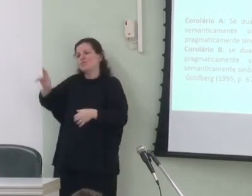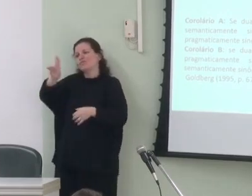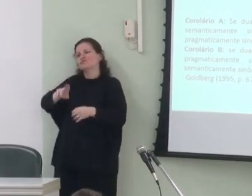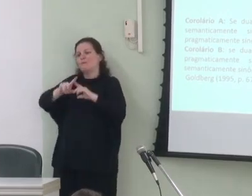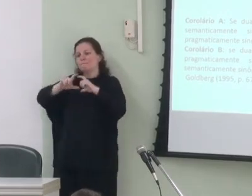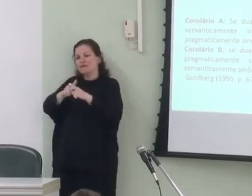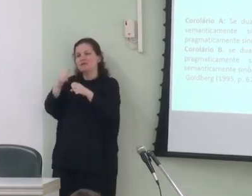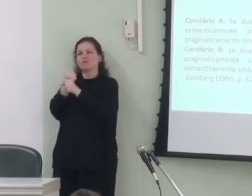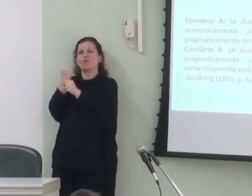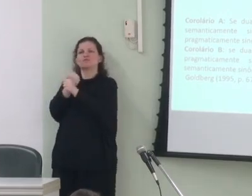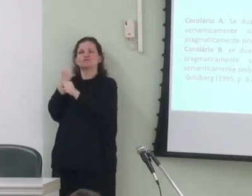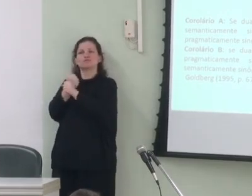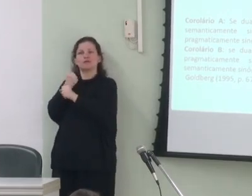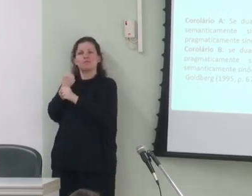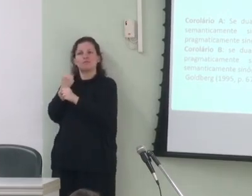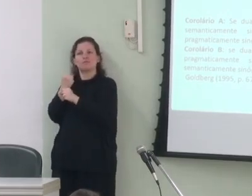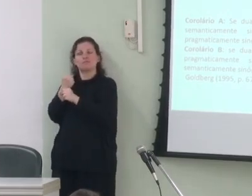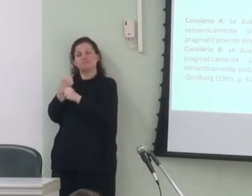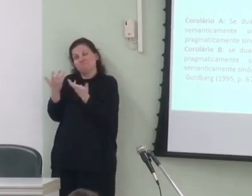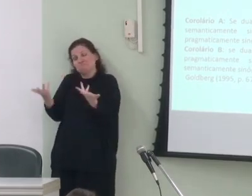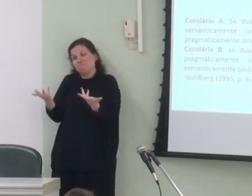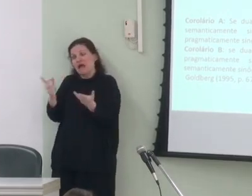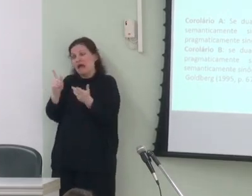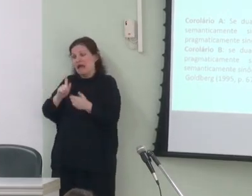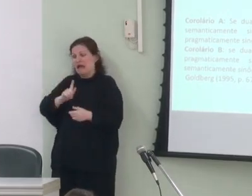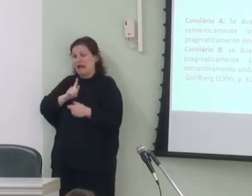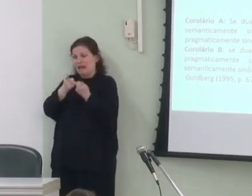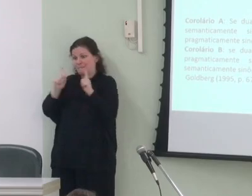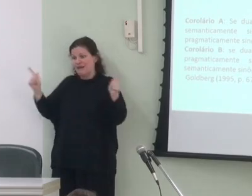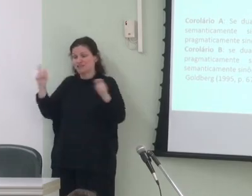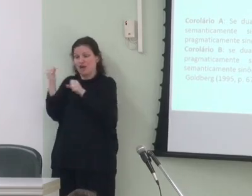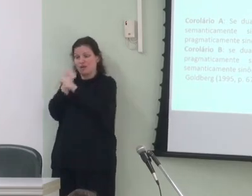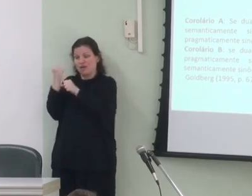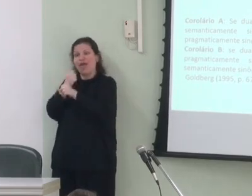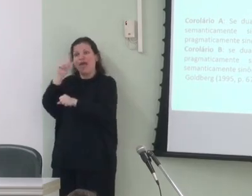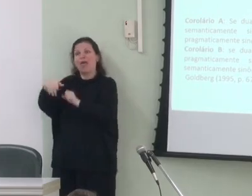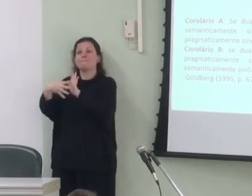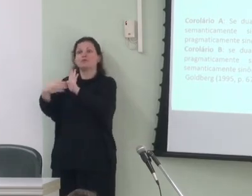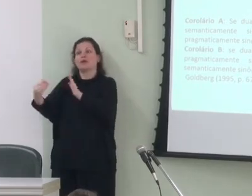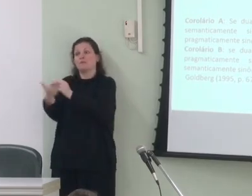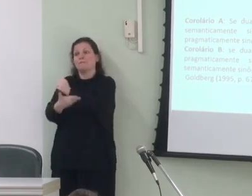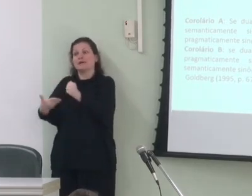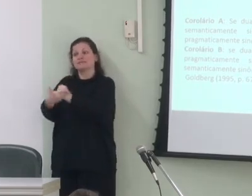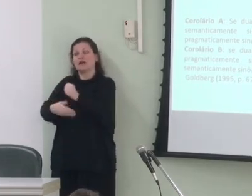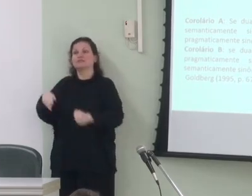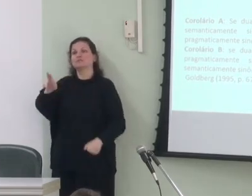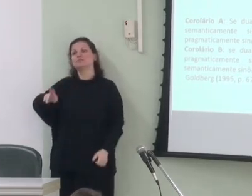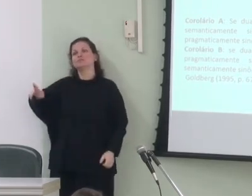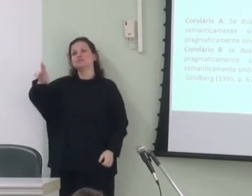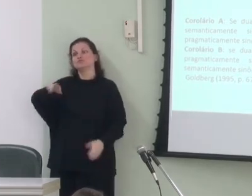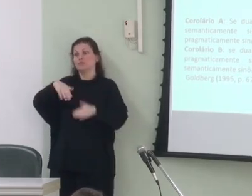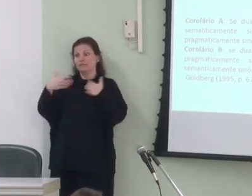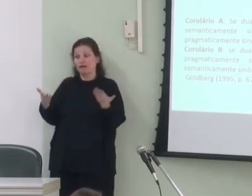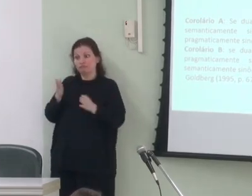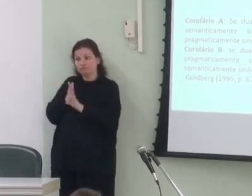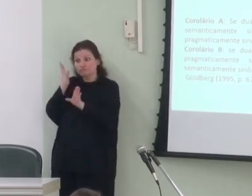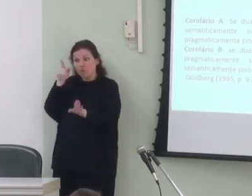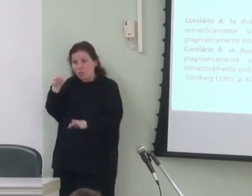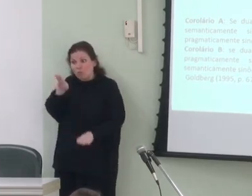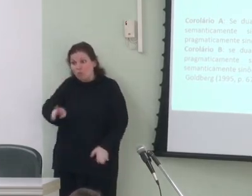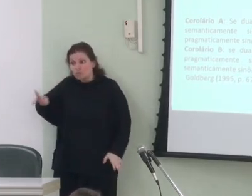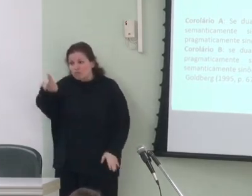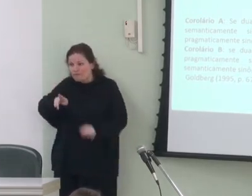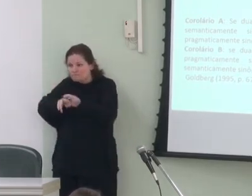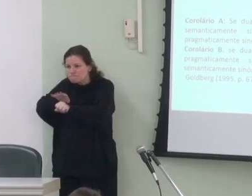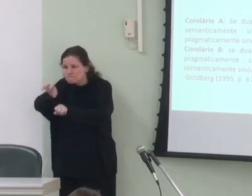microconstruções afinal a gramática de construções é um modelo baseado no uso e é então exatamente no uso que